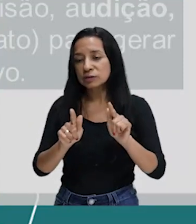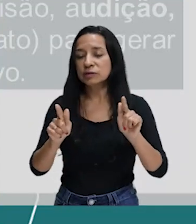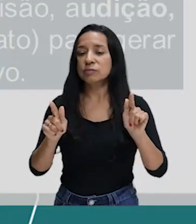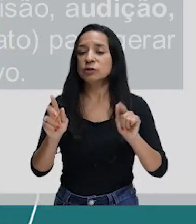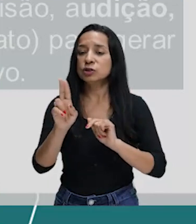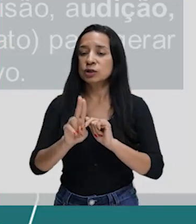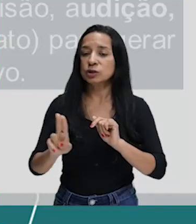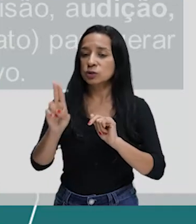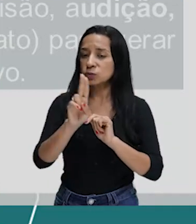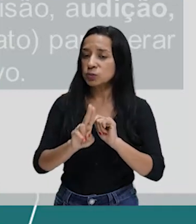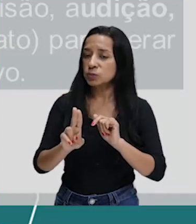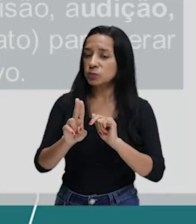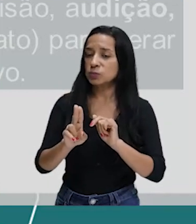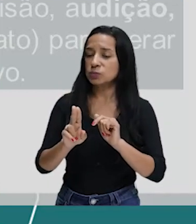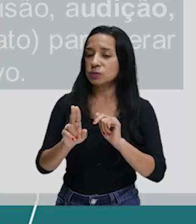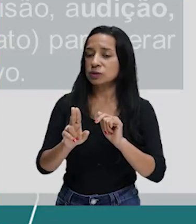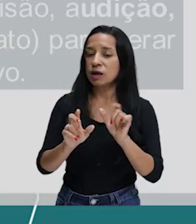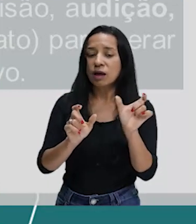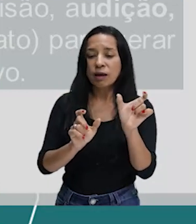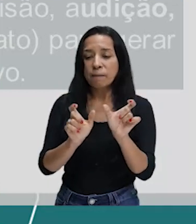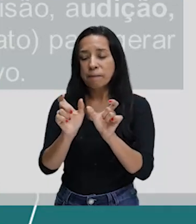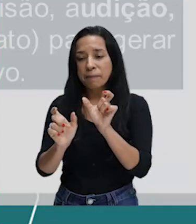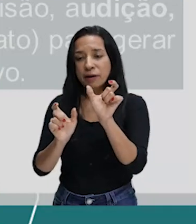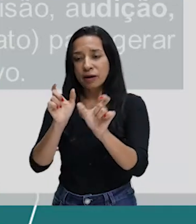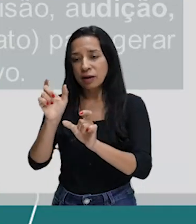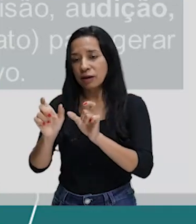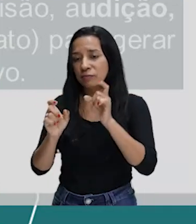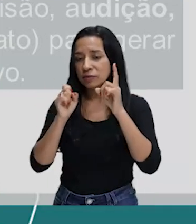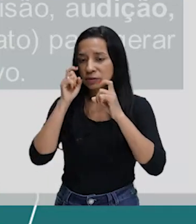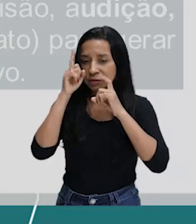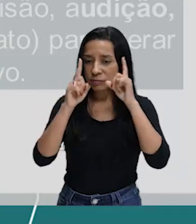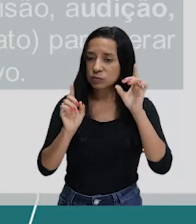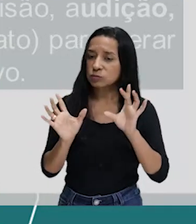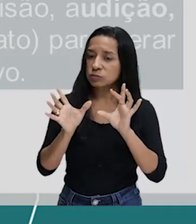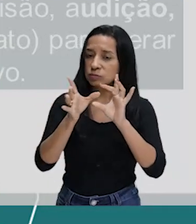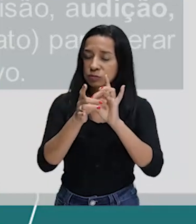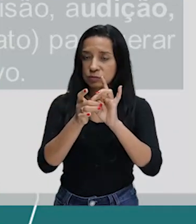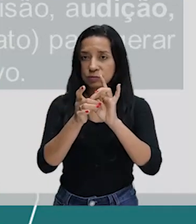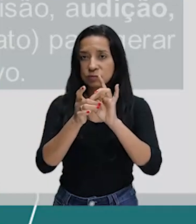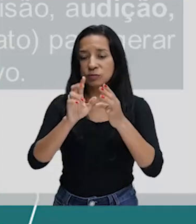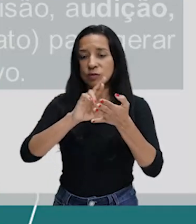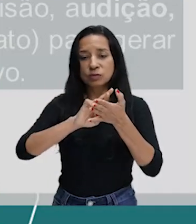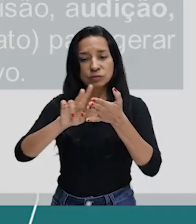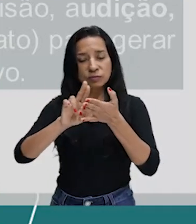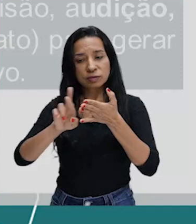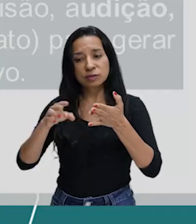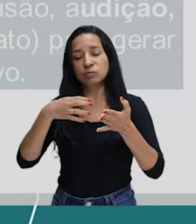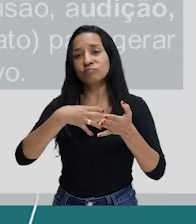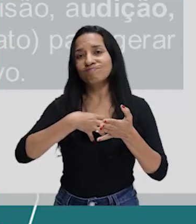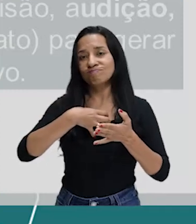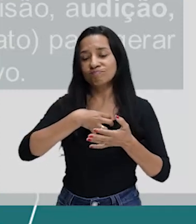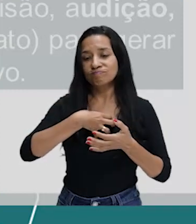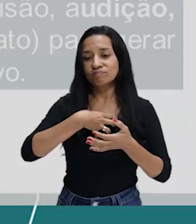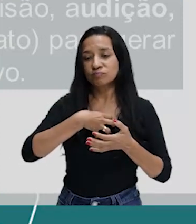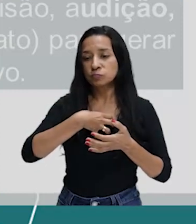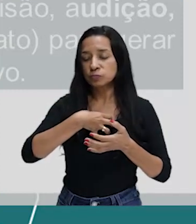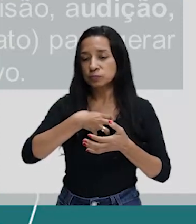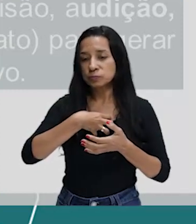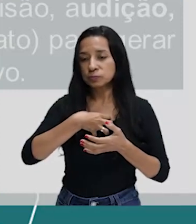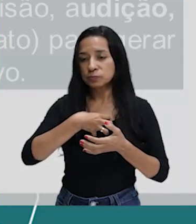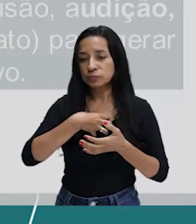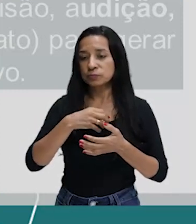utilizam palavras, expressões que vão se associar aos diferentes, as